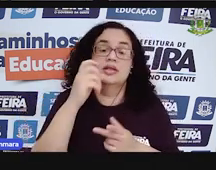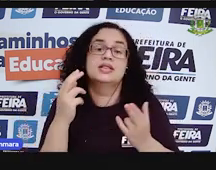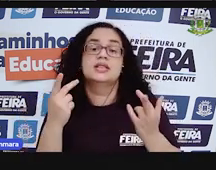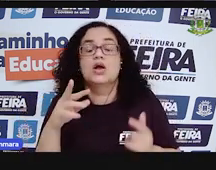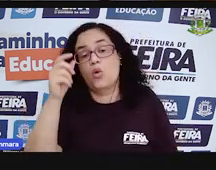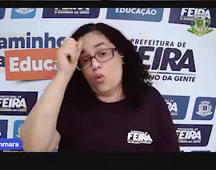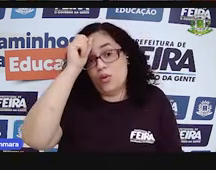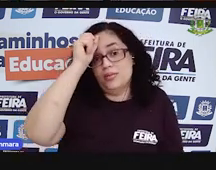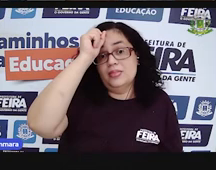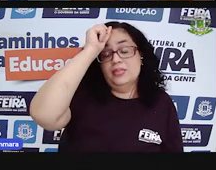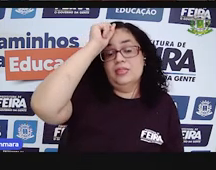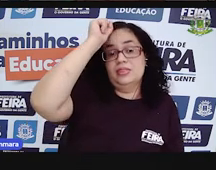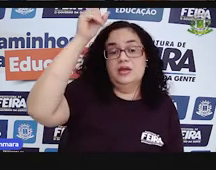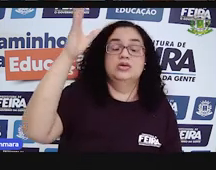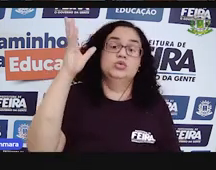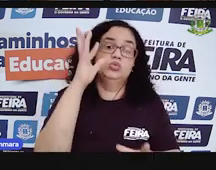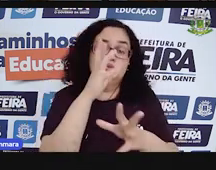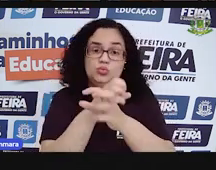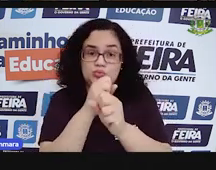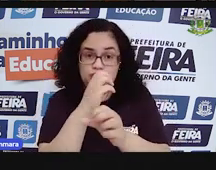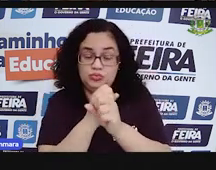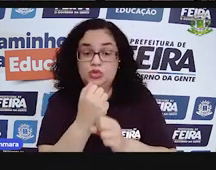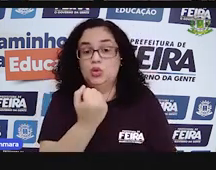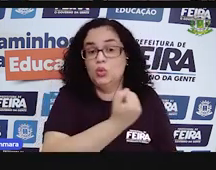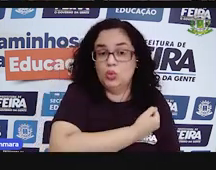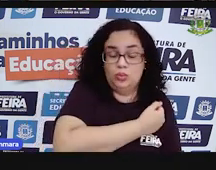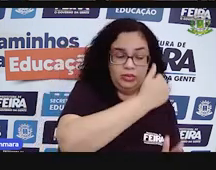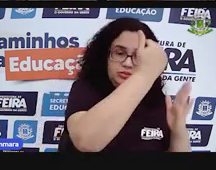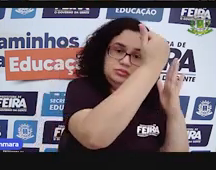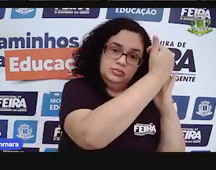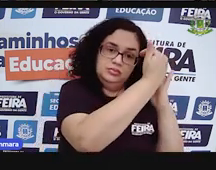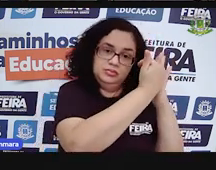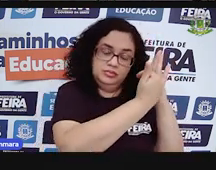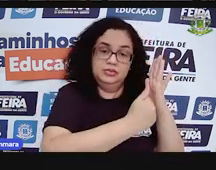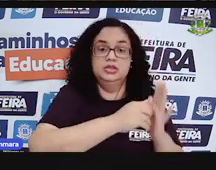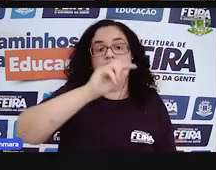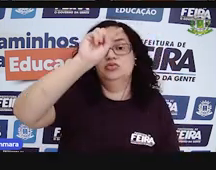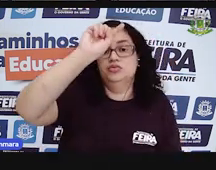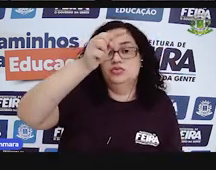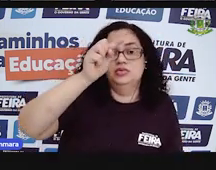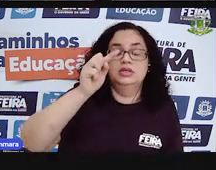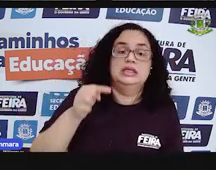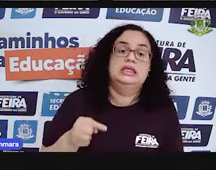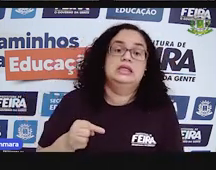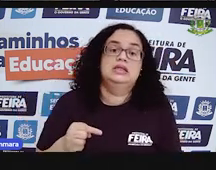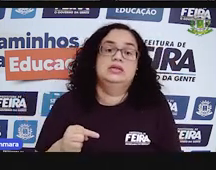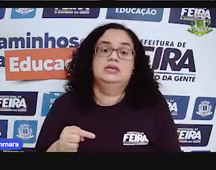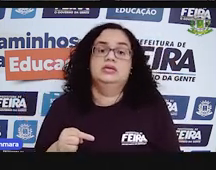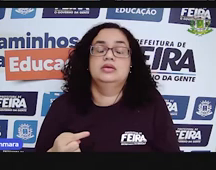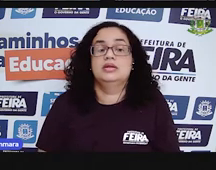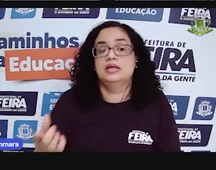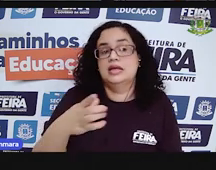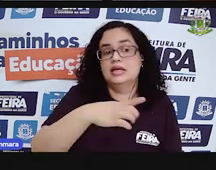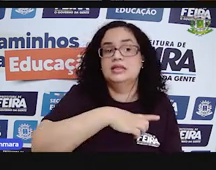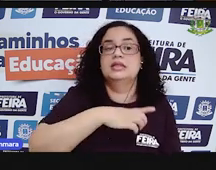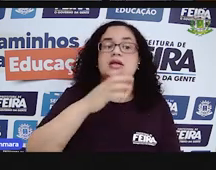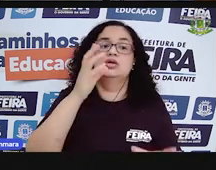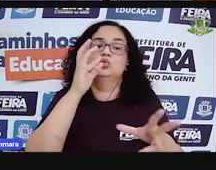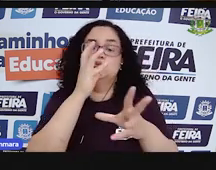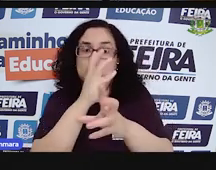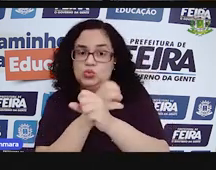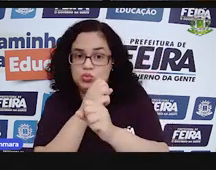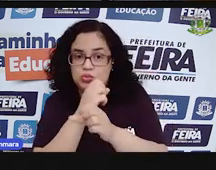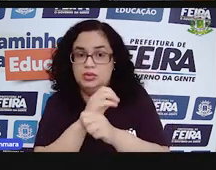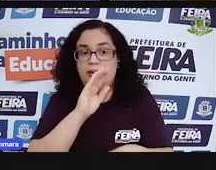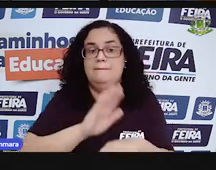ideia na hora de armar a conta, número embaixo de número e vírgula embaixo de vírgula. É claro que na adição você vai fazer a